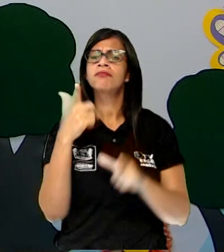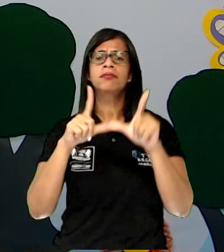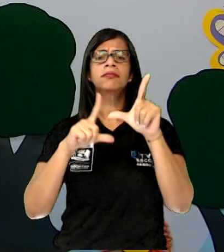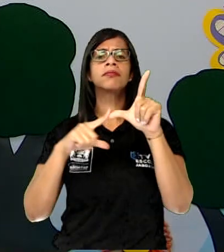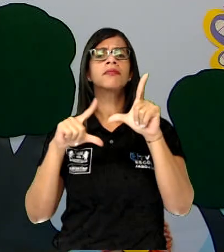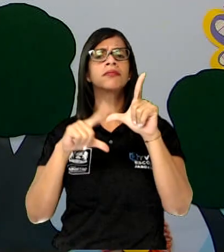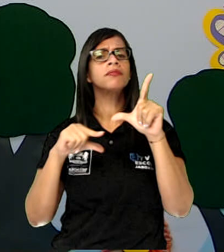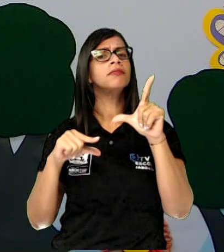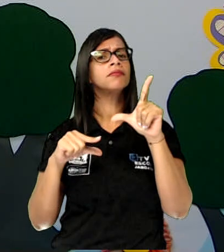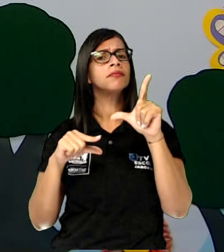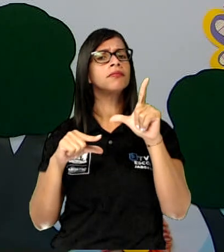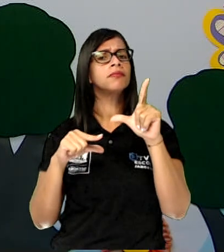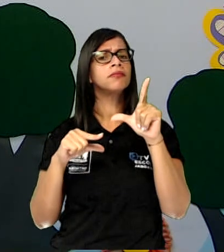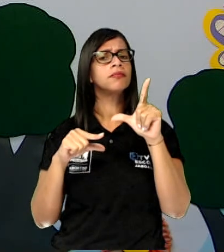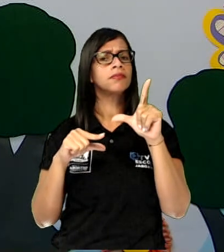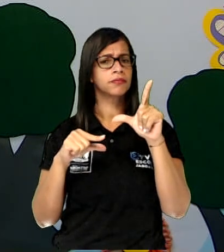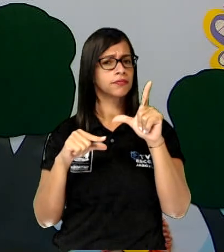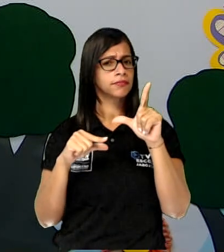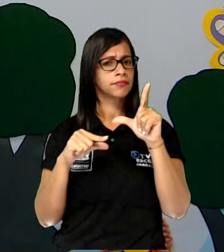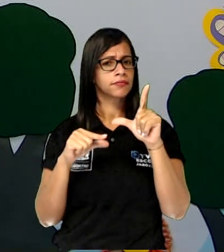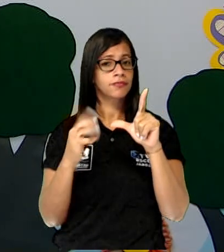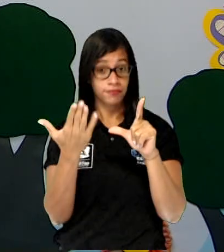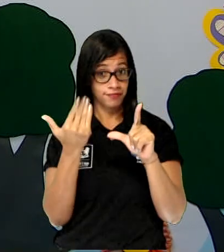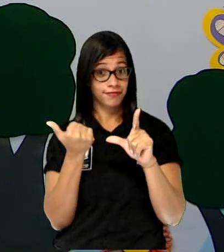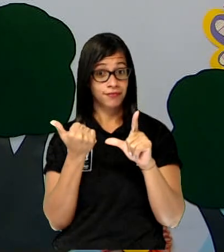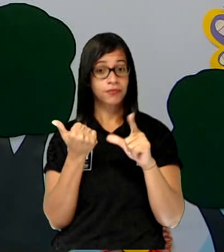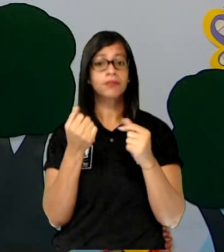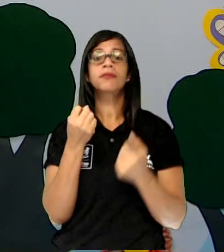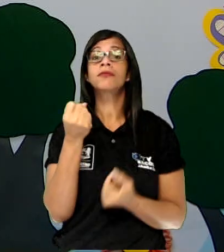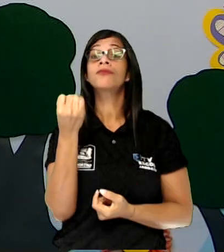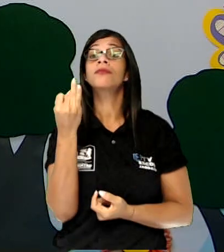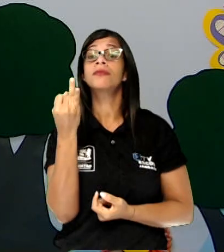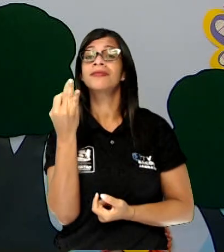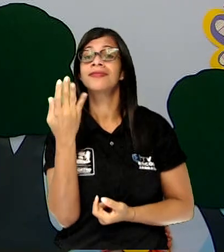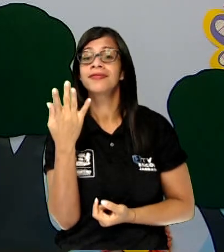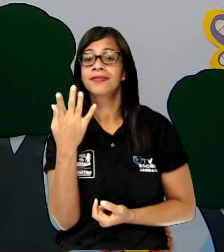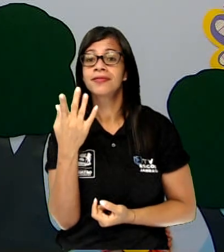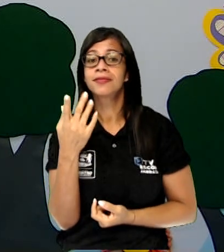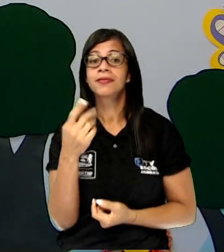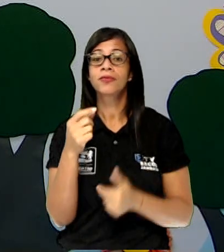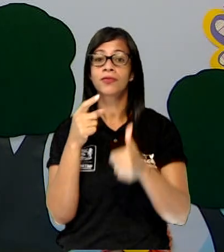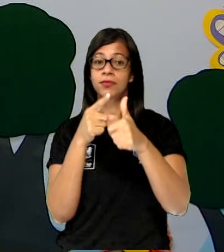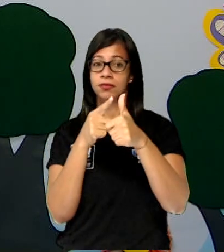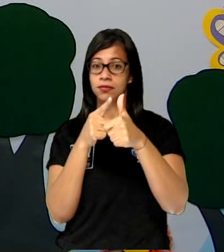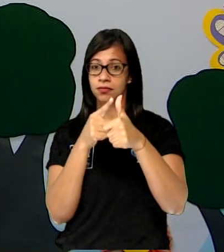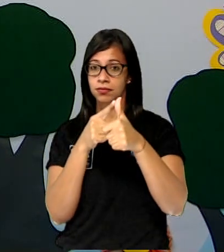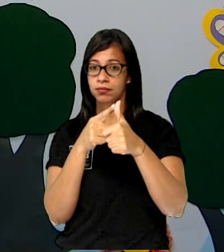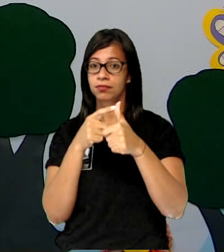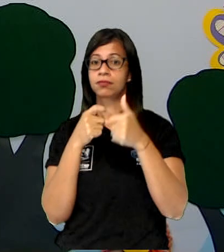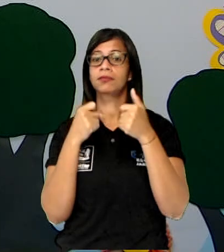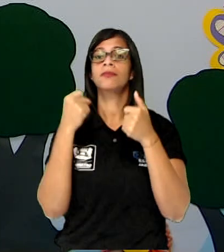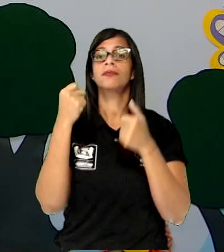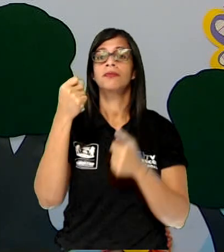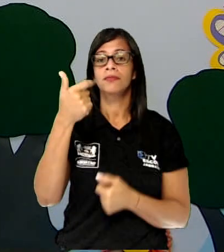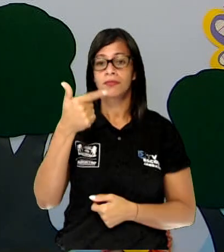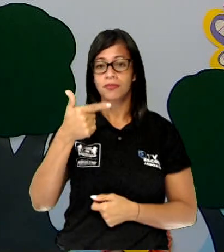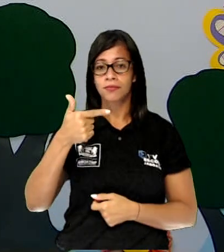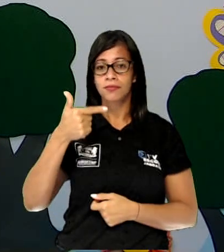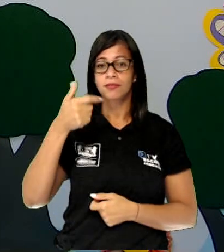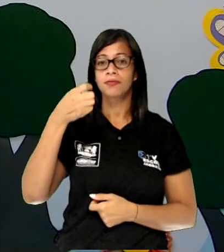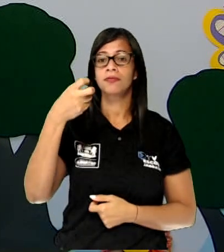grúfalo? Vamos contar juntos? Eu quero ouvir vocês aí contando, tá? Junto comigo. Um, dois,